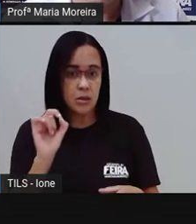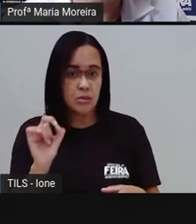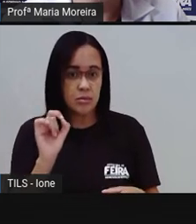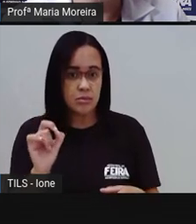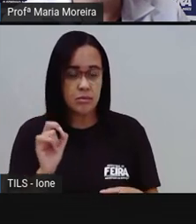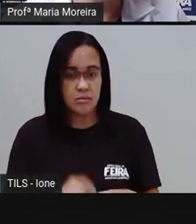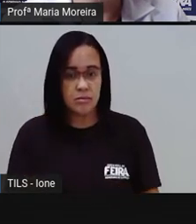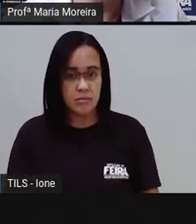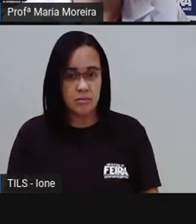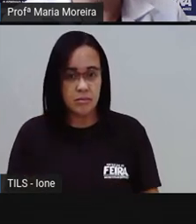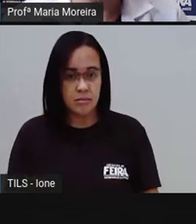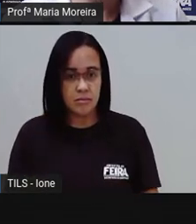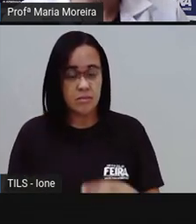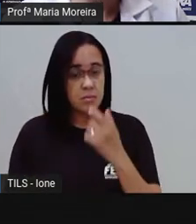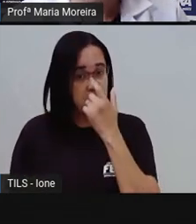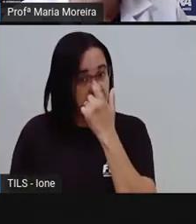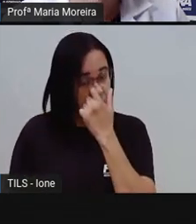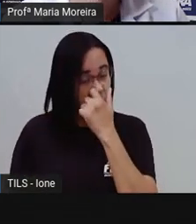Quatro o quê?